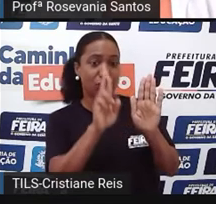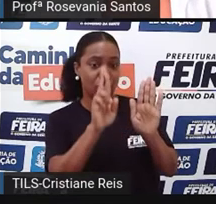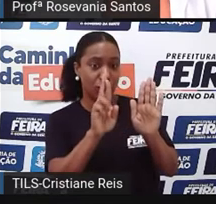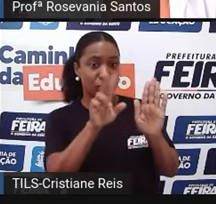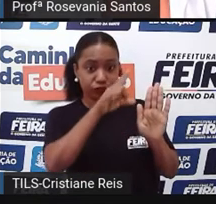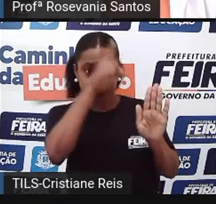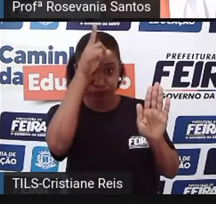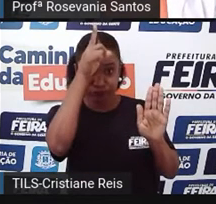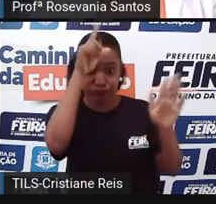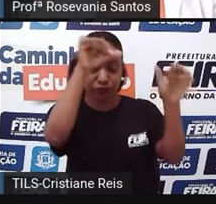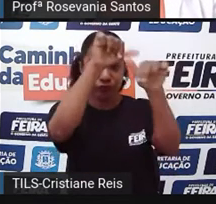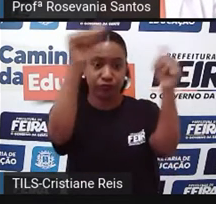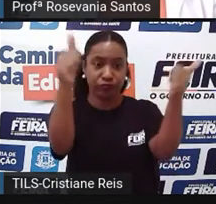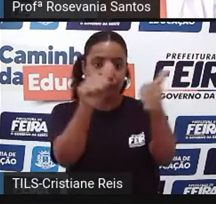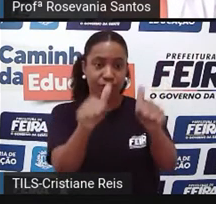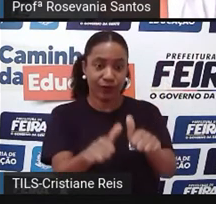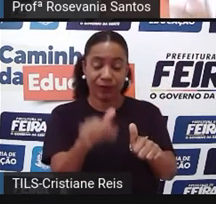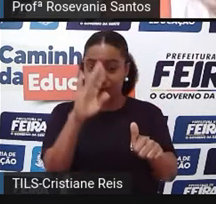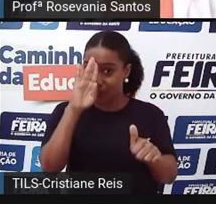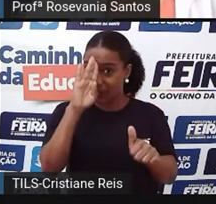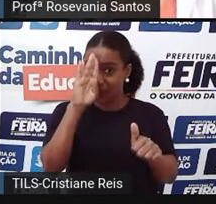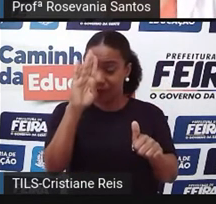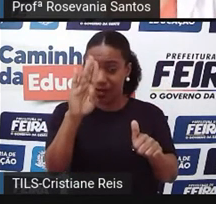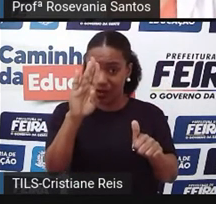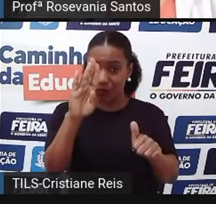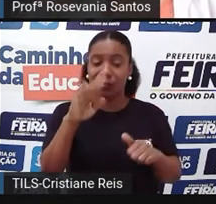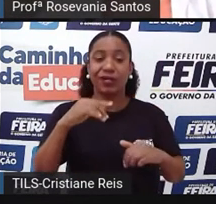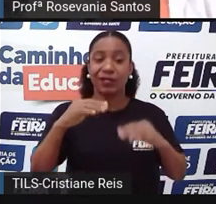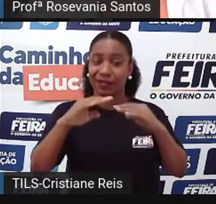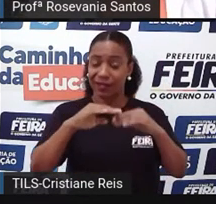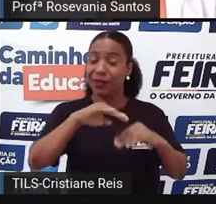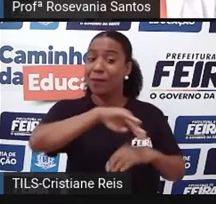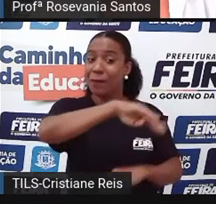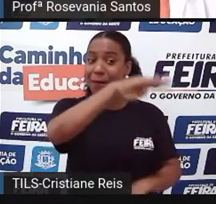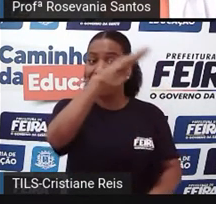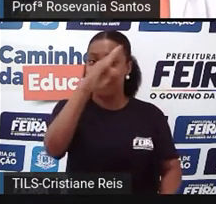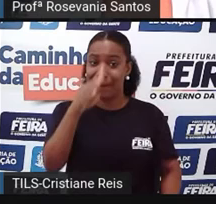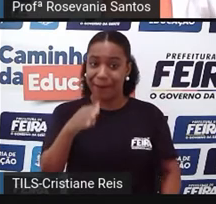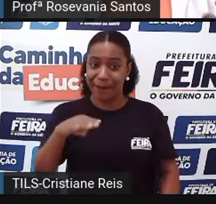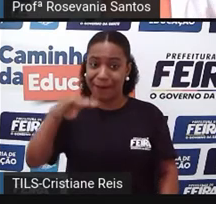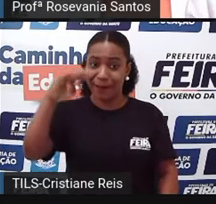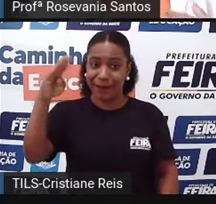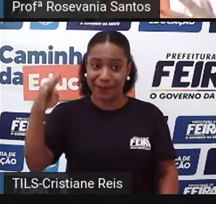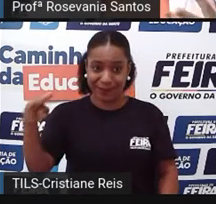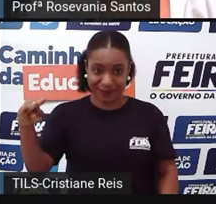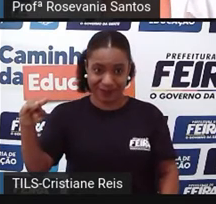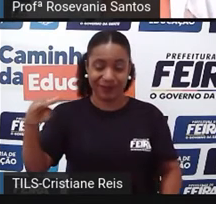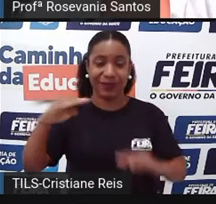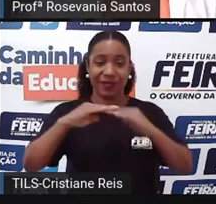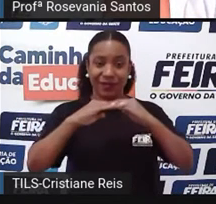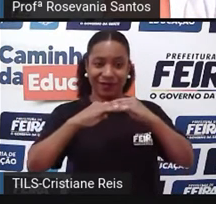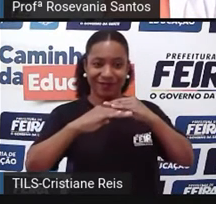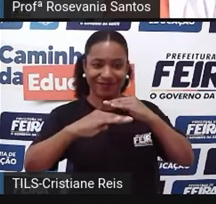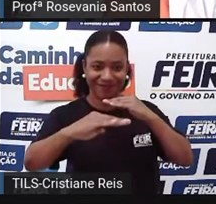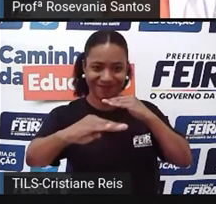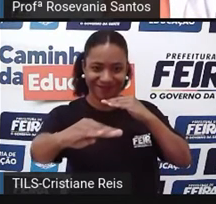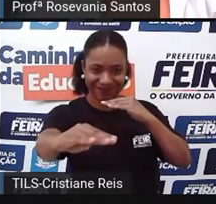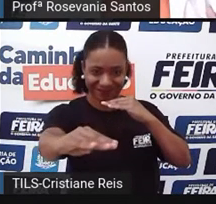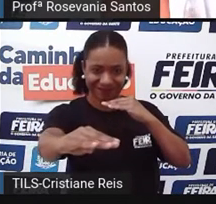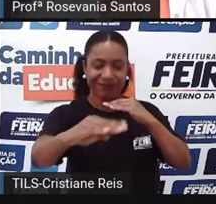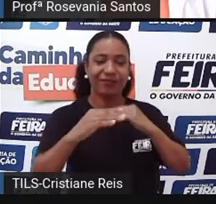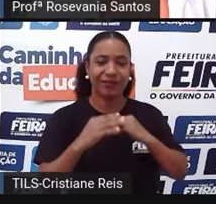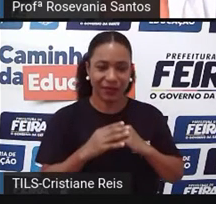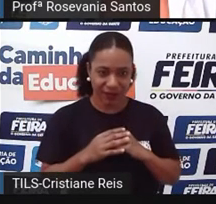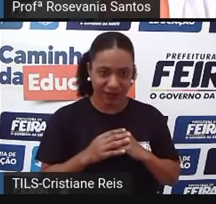essas duas formas específicas de relevo, planaltos e planícies. E ele ainda, né, fez uma